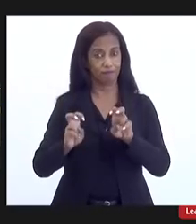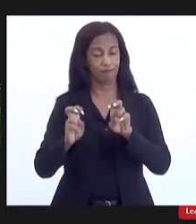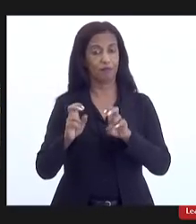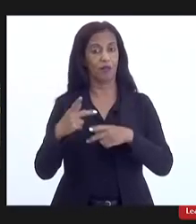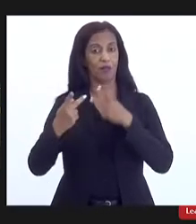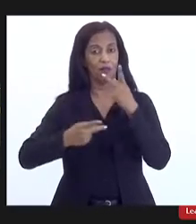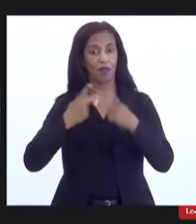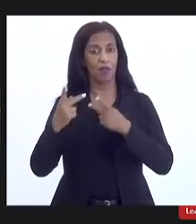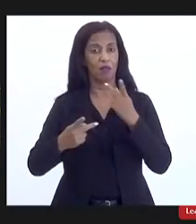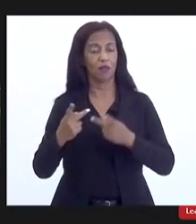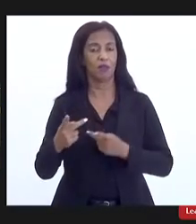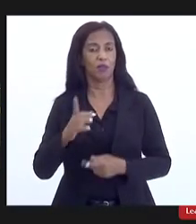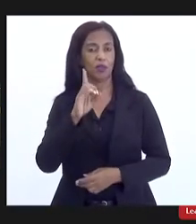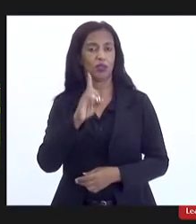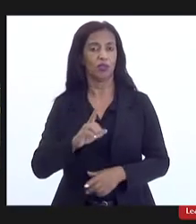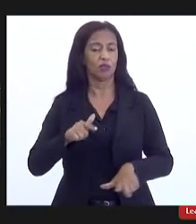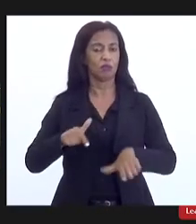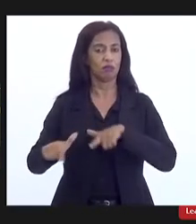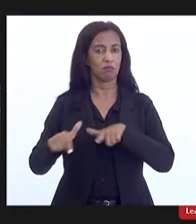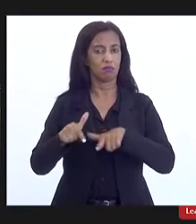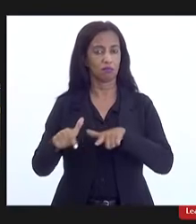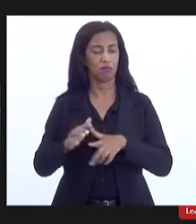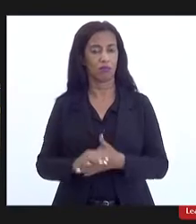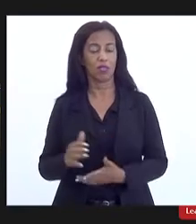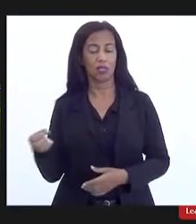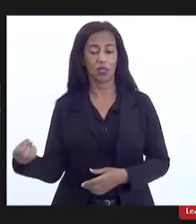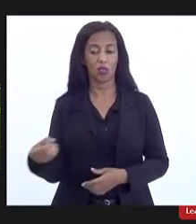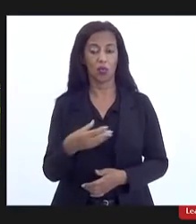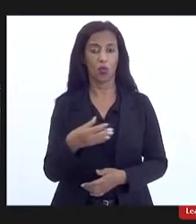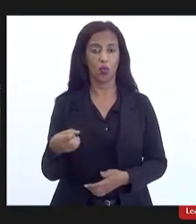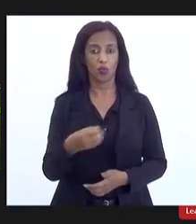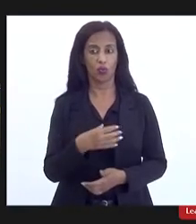questão trabalhista, dessa nova